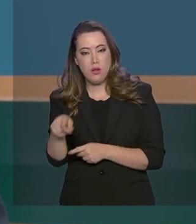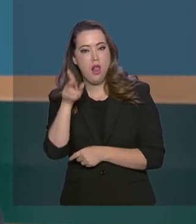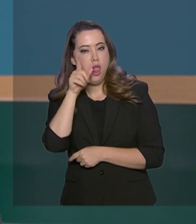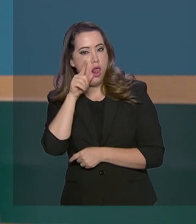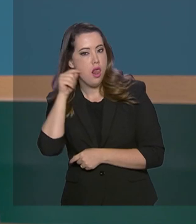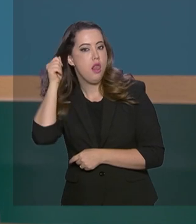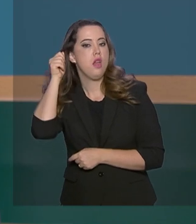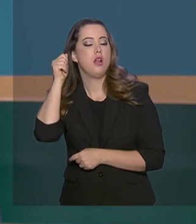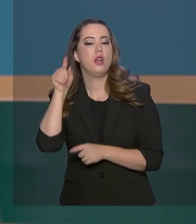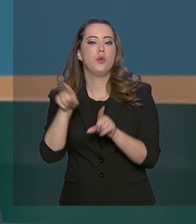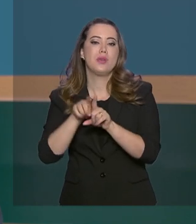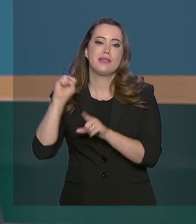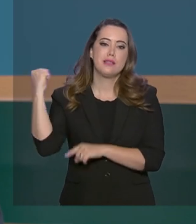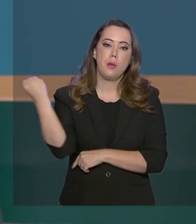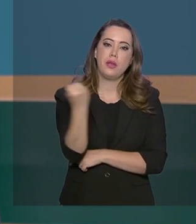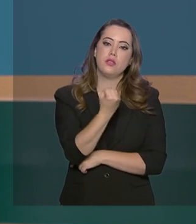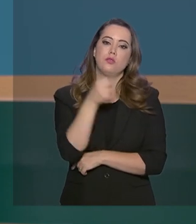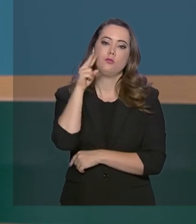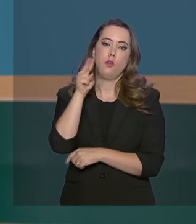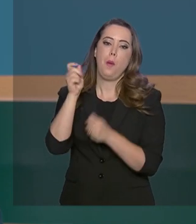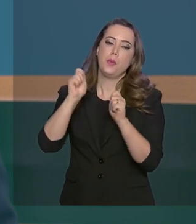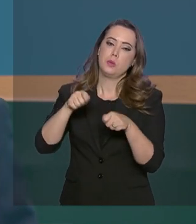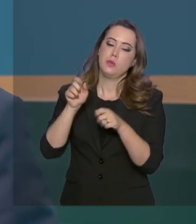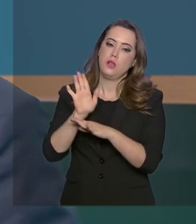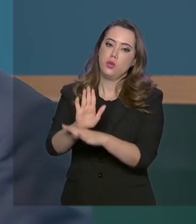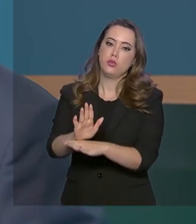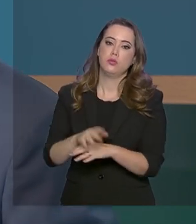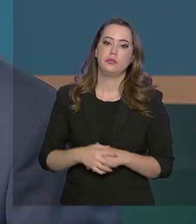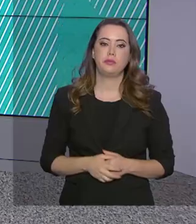as possibilidades de apoio da Defesa Civil Nacional.